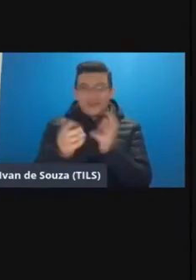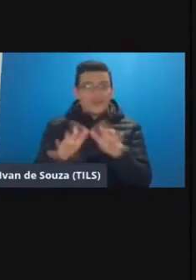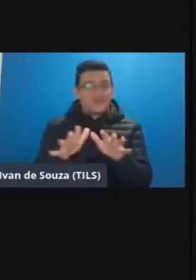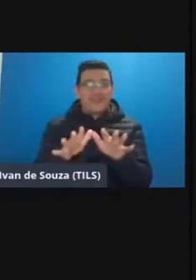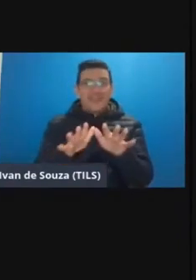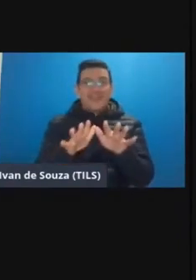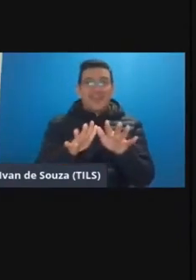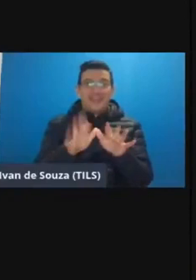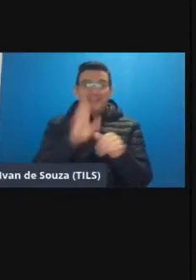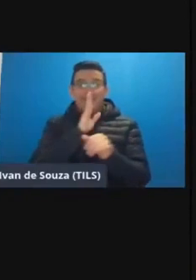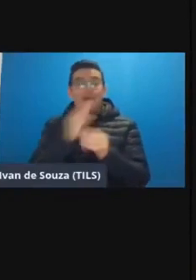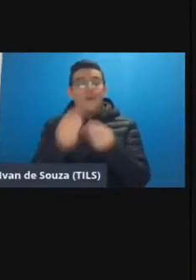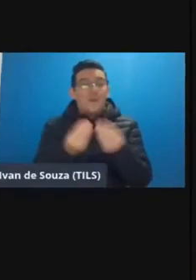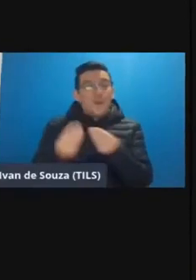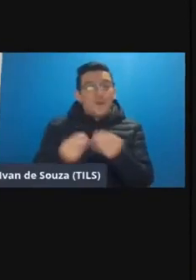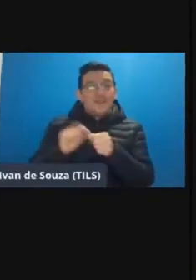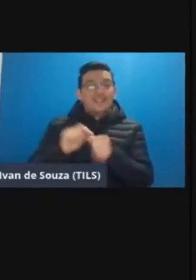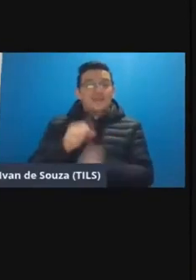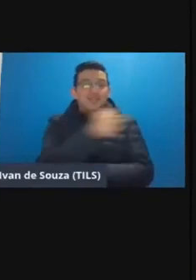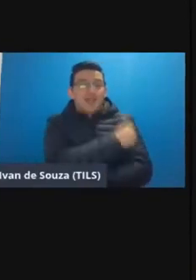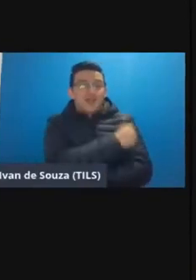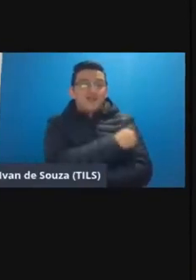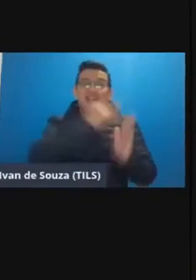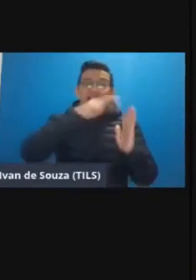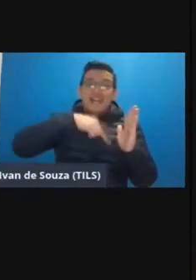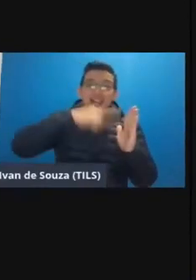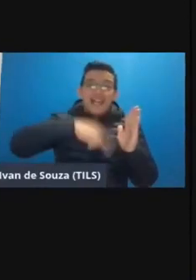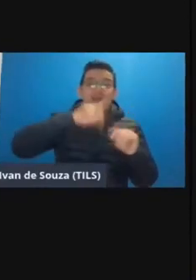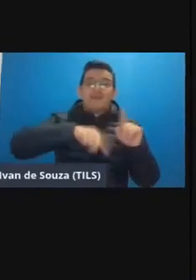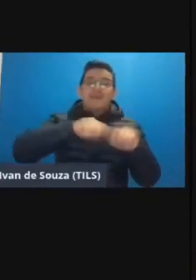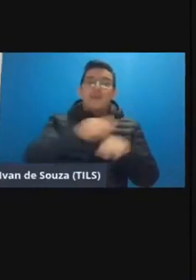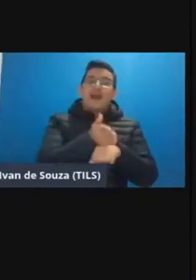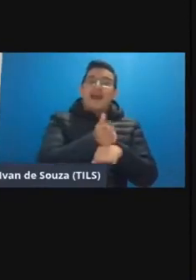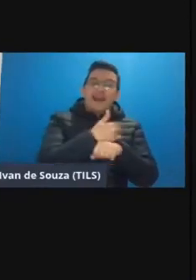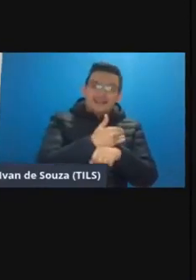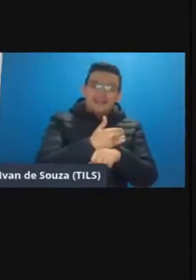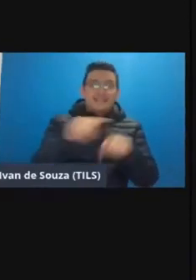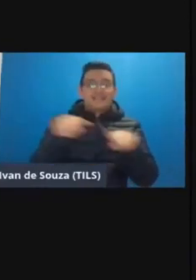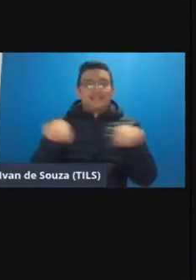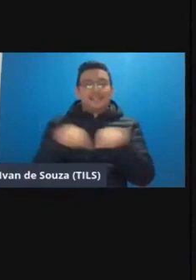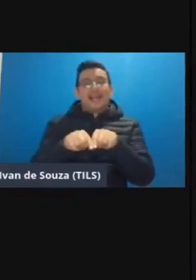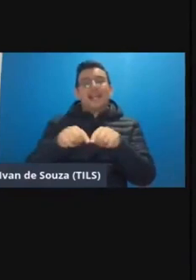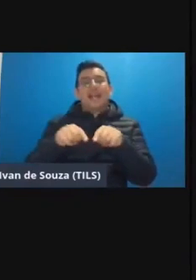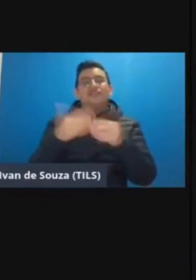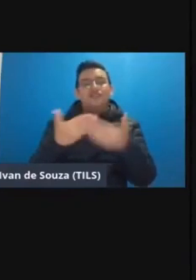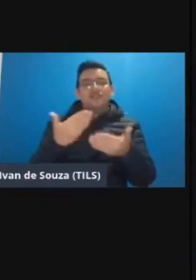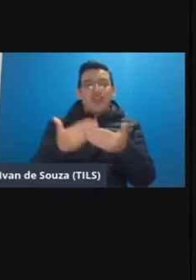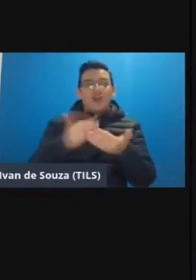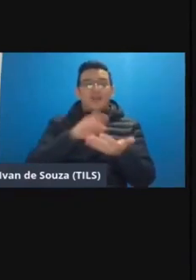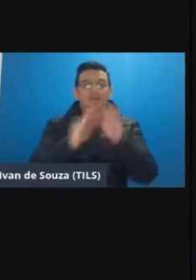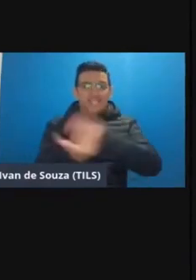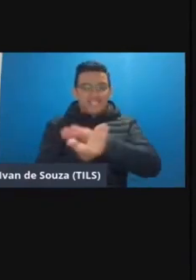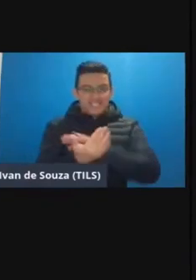como fazer os alunos lerem o material previamente na sala de aula invertida eu pararia tá perguntando